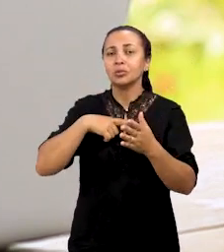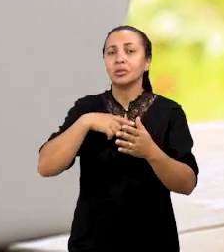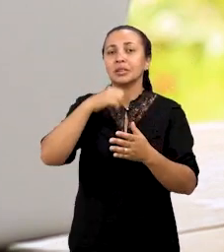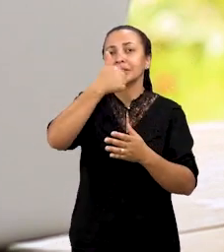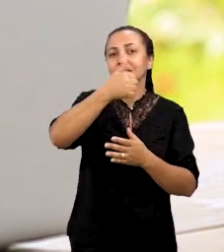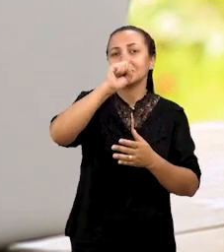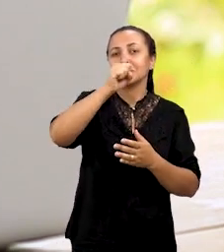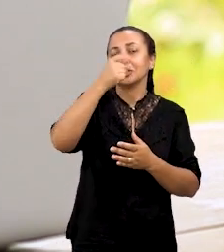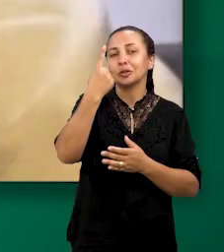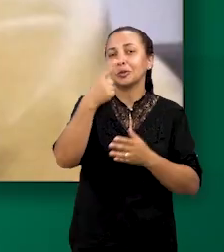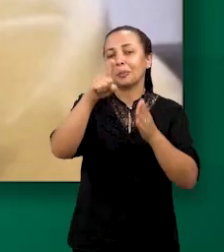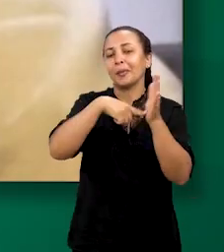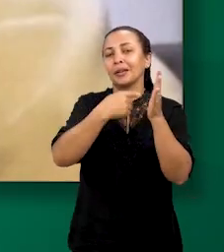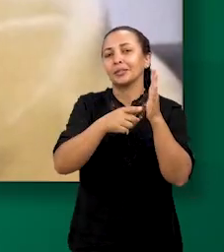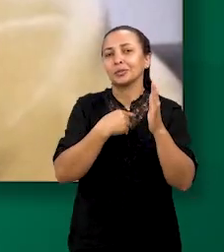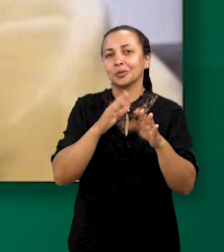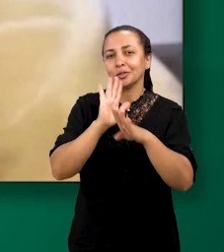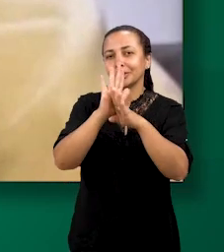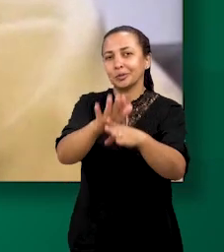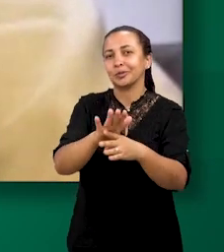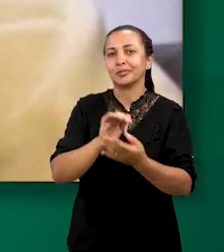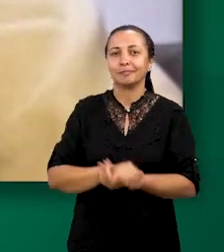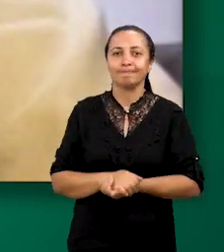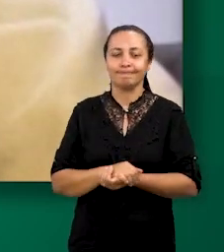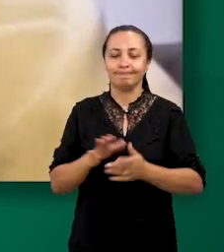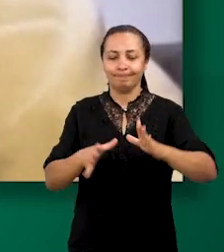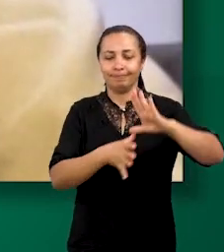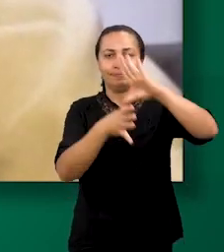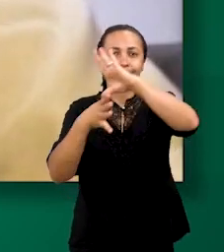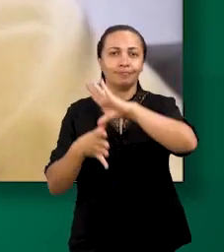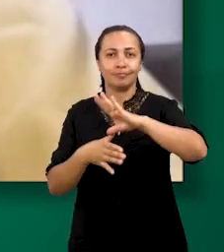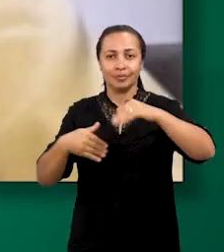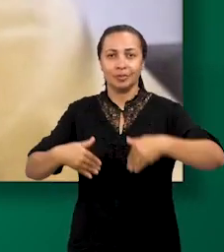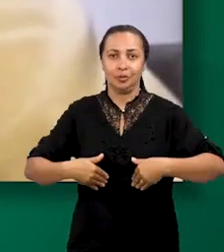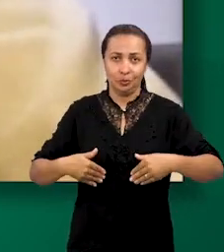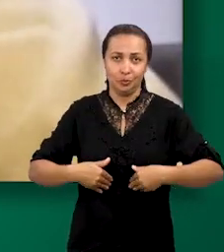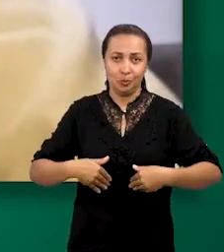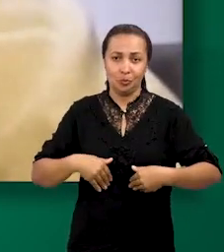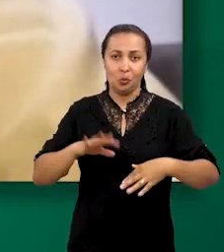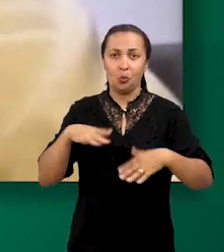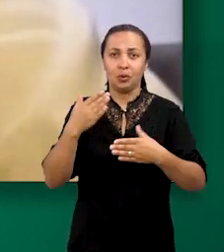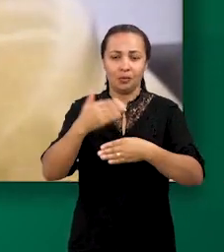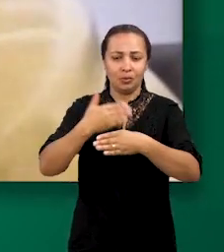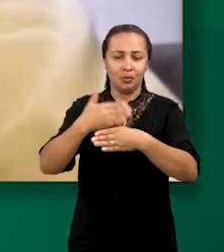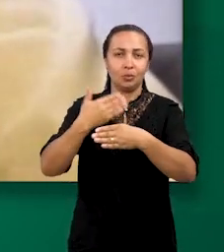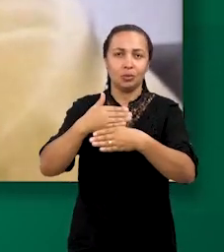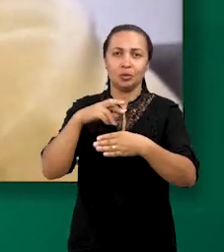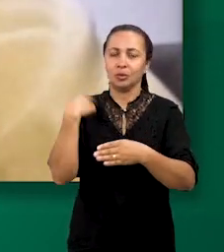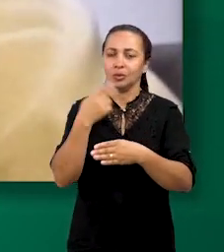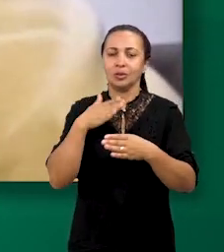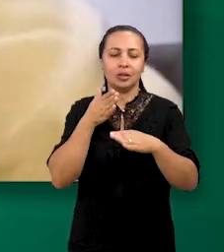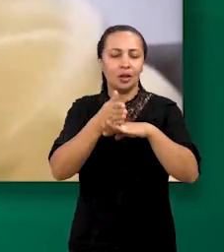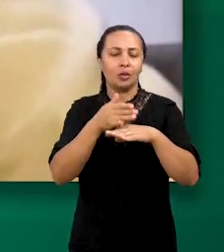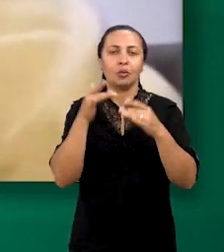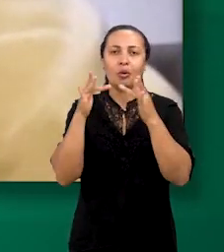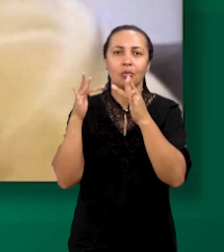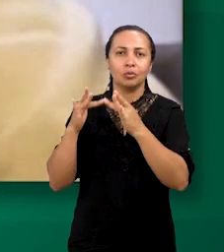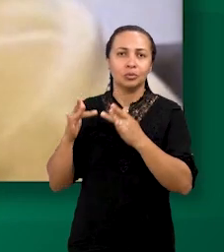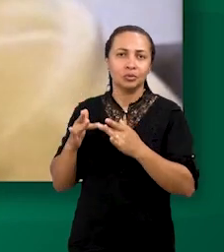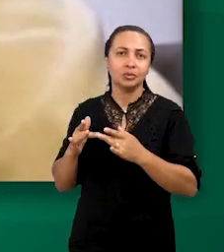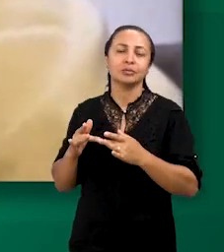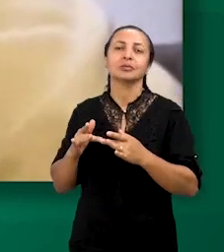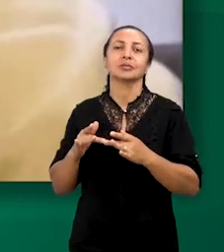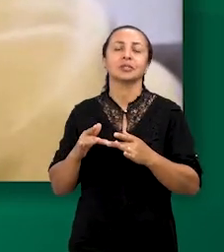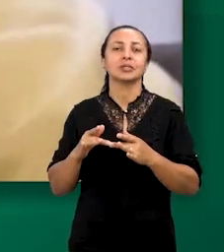181. O mapa da fome é quando o Rafa estava construindo, o Rafa entrou em contato comigo, conseguiu meu